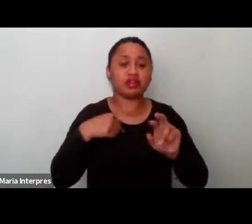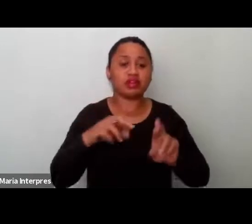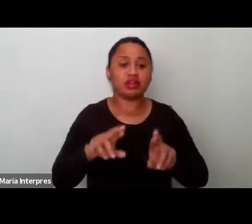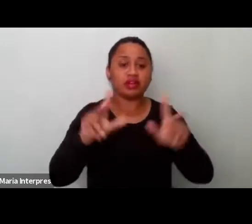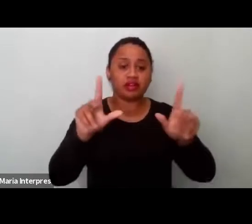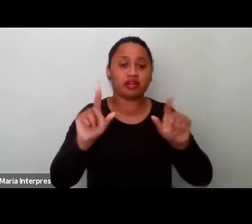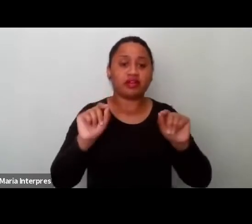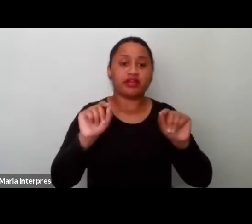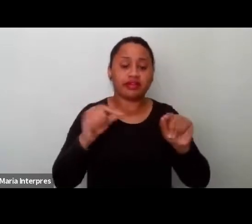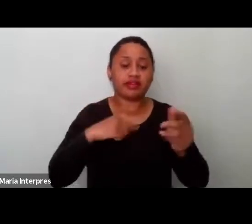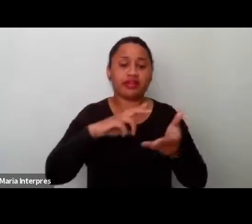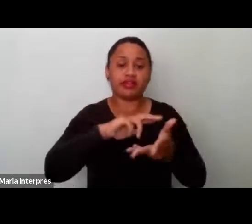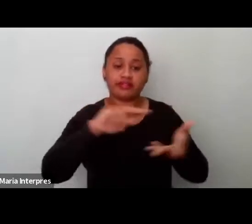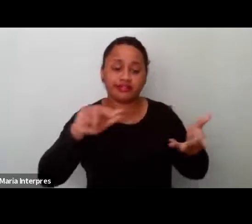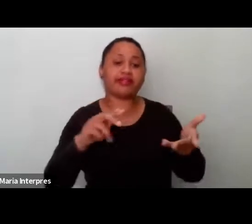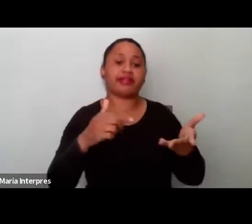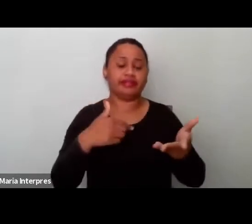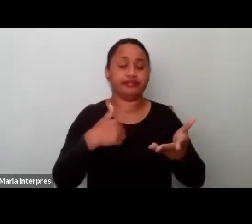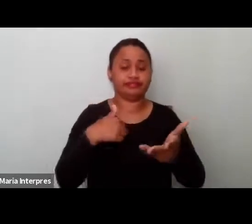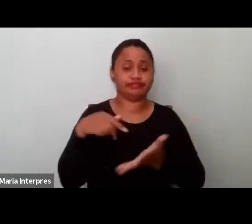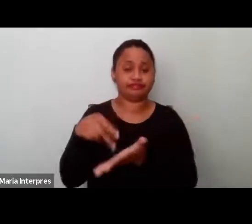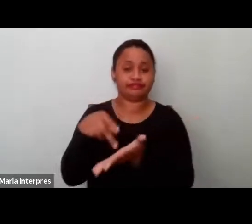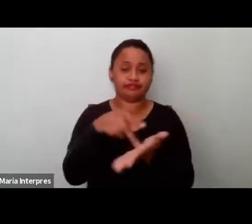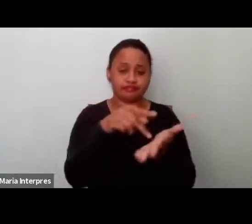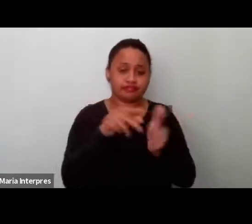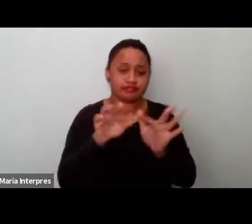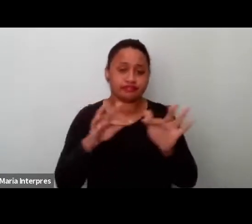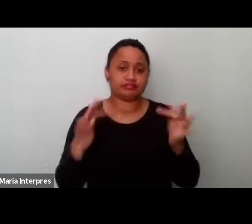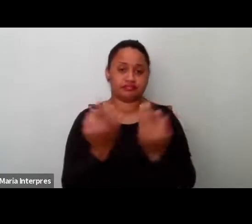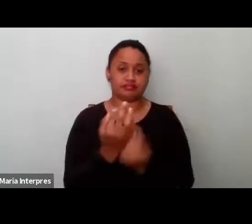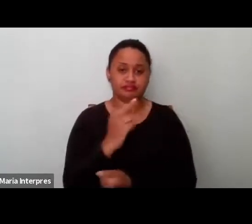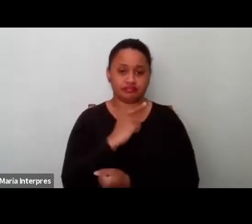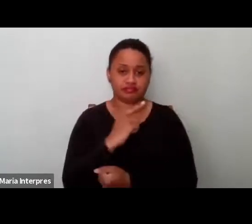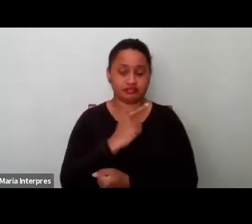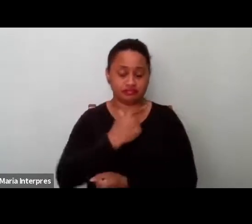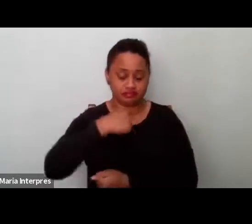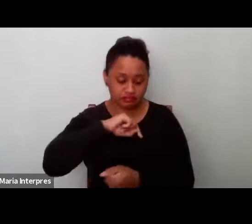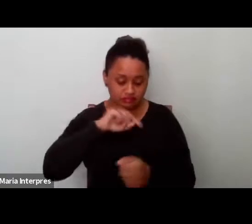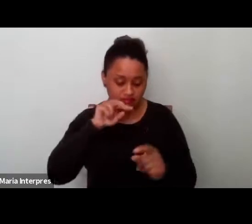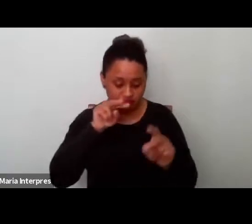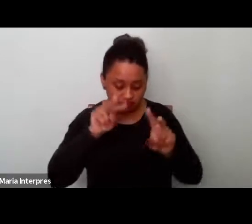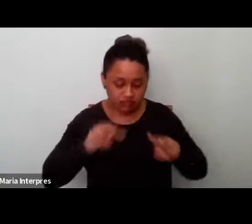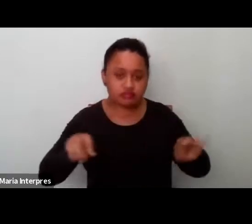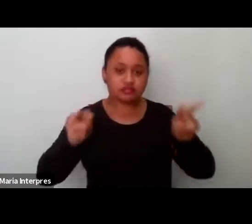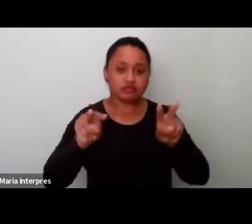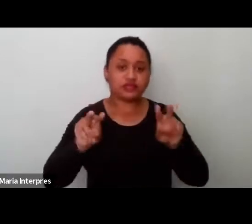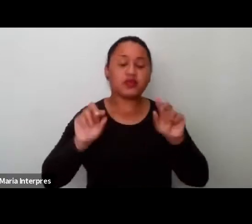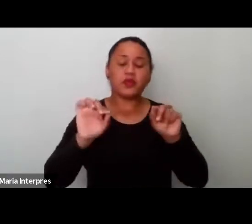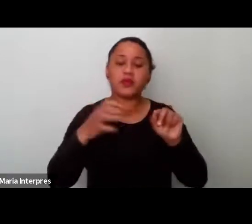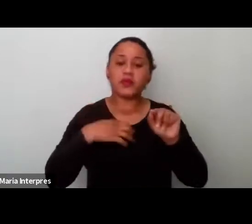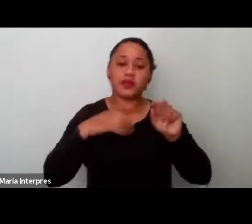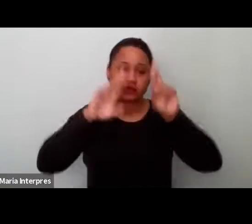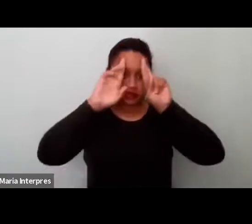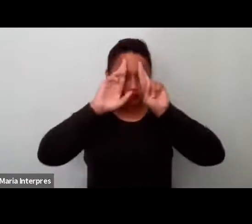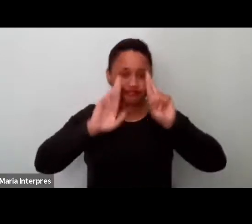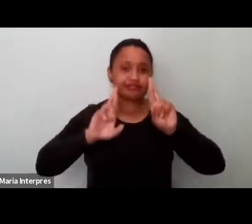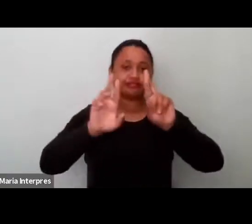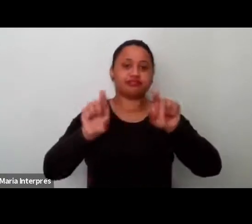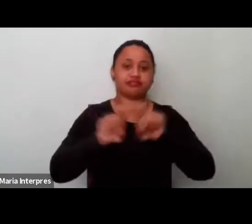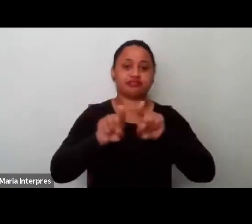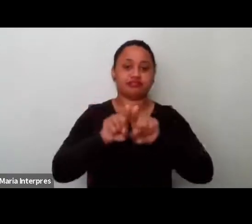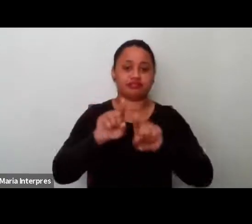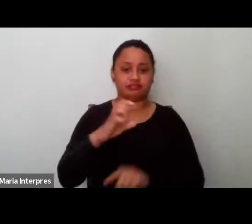várias verdades familiares. E nós olharmos para isso de forma respeitosa e ética. Aqui,